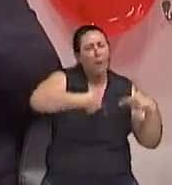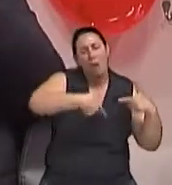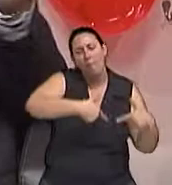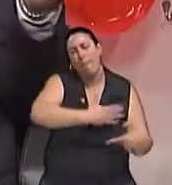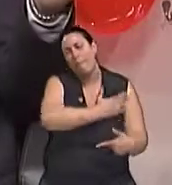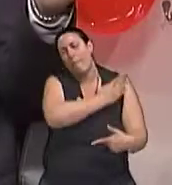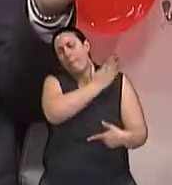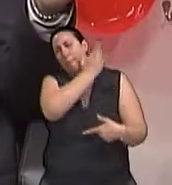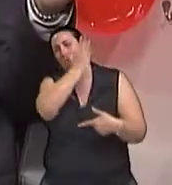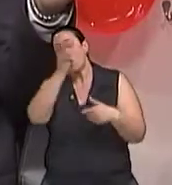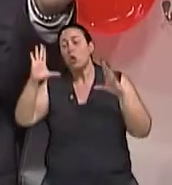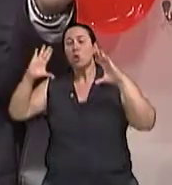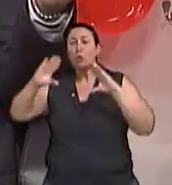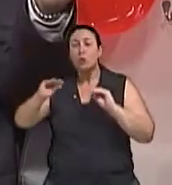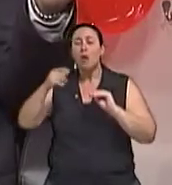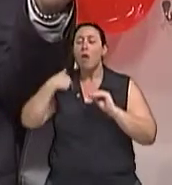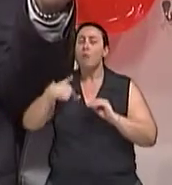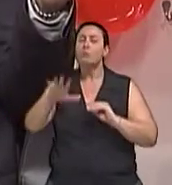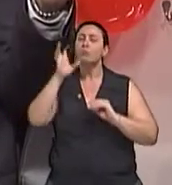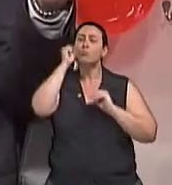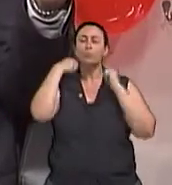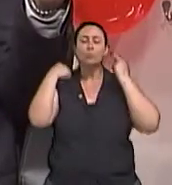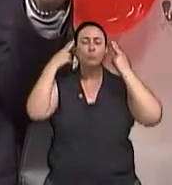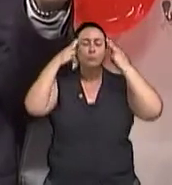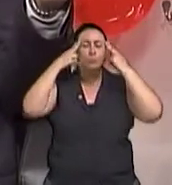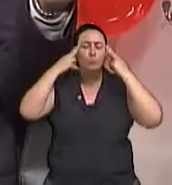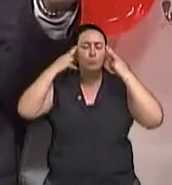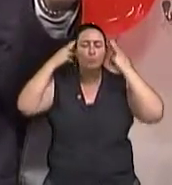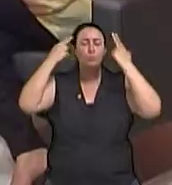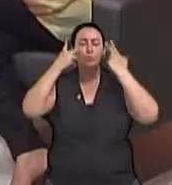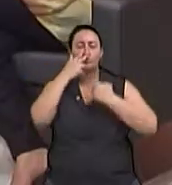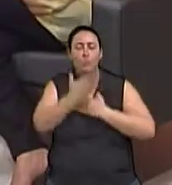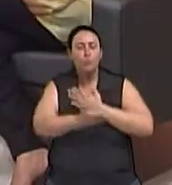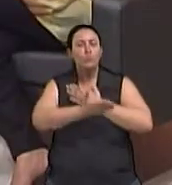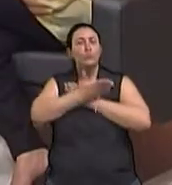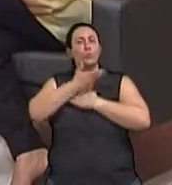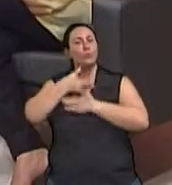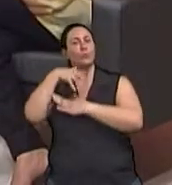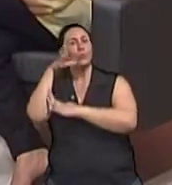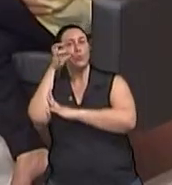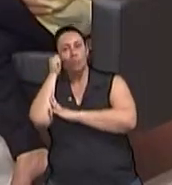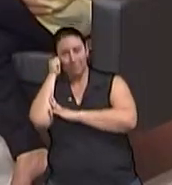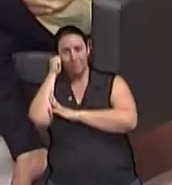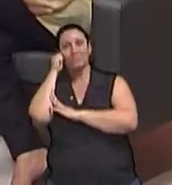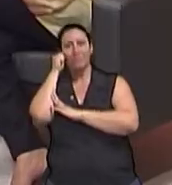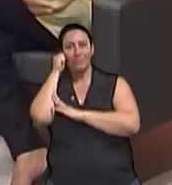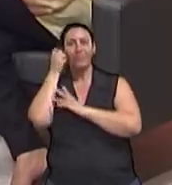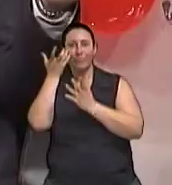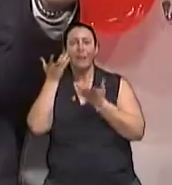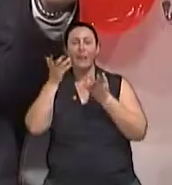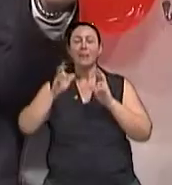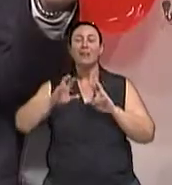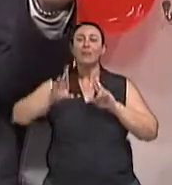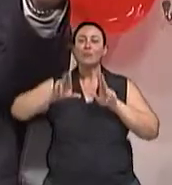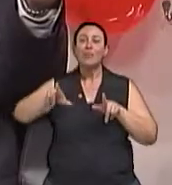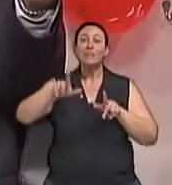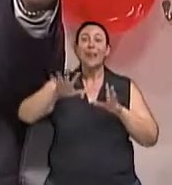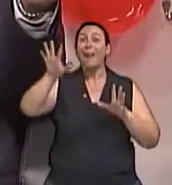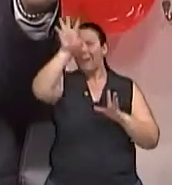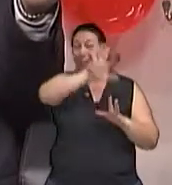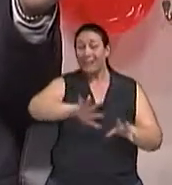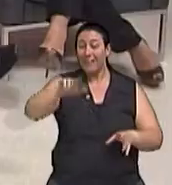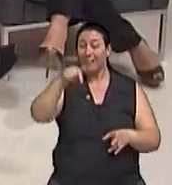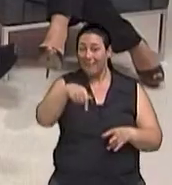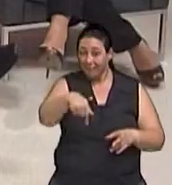me concentrar para dormir. Não é muito diferente da nossa tradição ocidental, lá das ovelhinhas pulando, lá da Europa. pontar ovelhinhas,